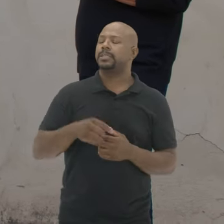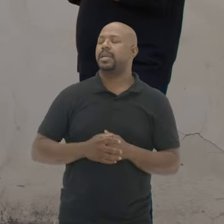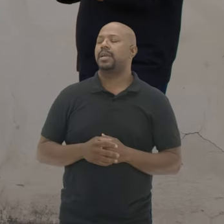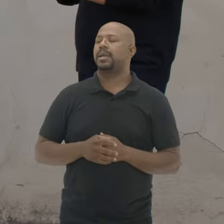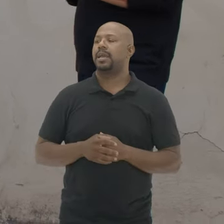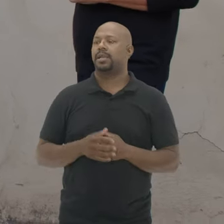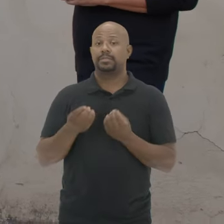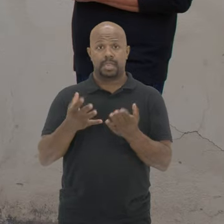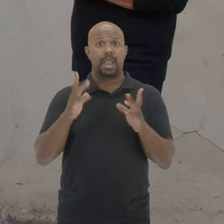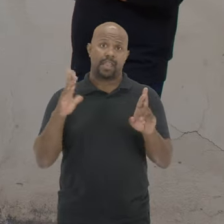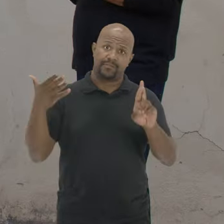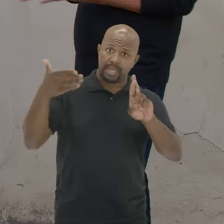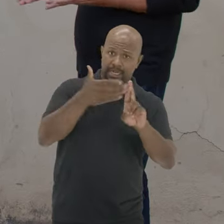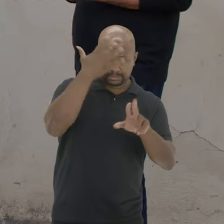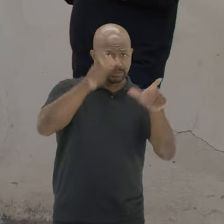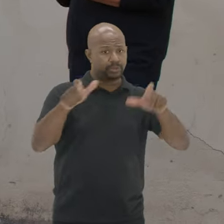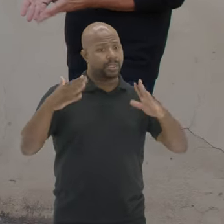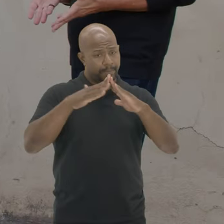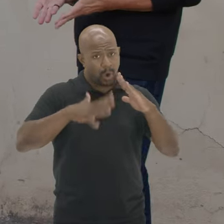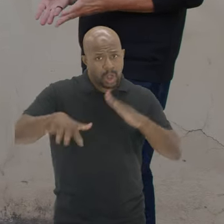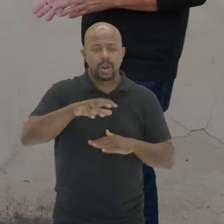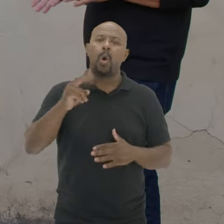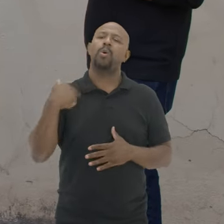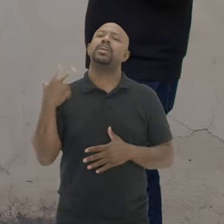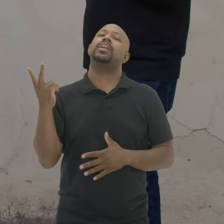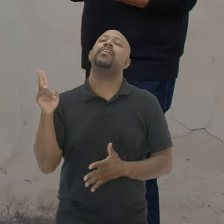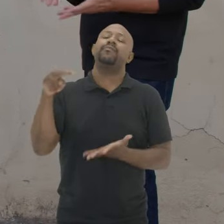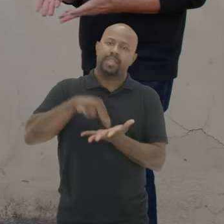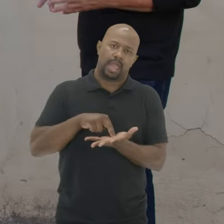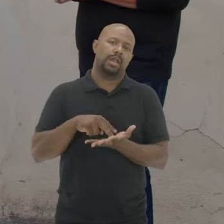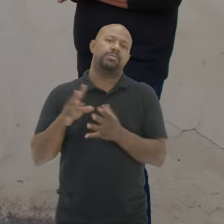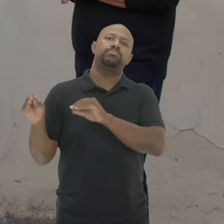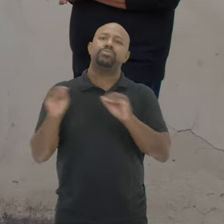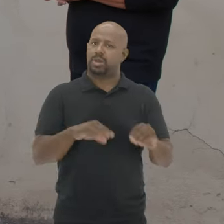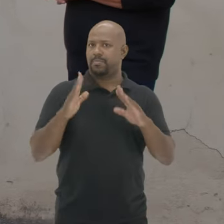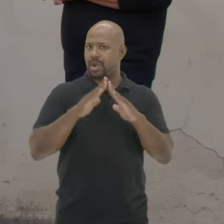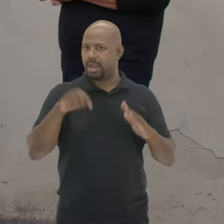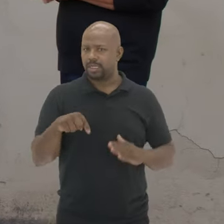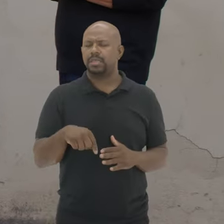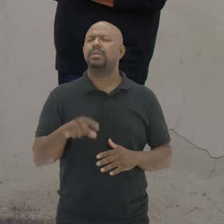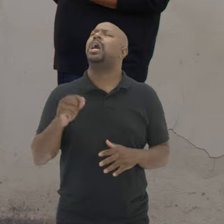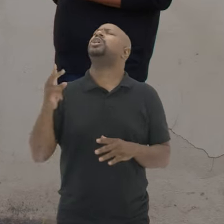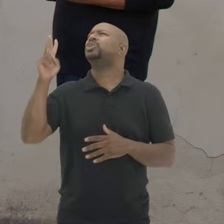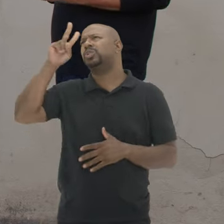sentido de dar Referência para as pessoas Que moram aqui Ou que vieram residir aqui Qual é a história dessa